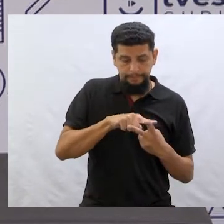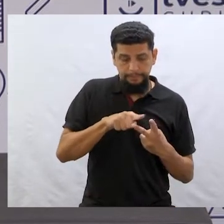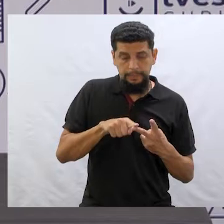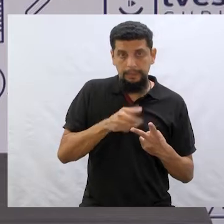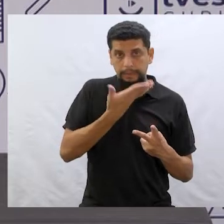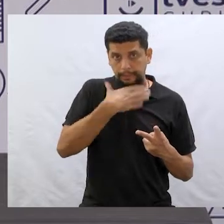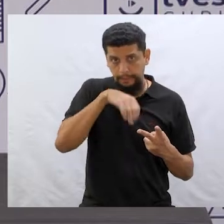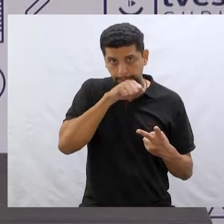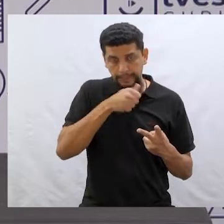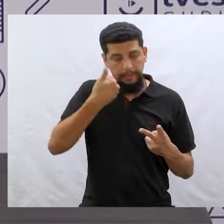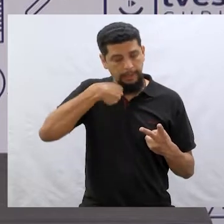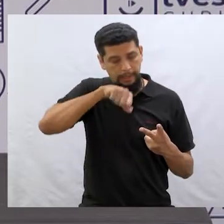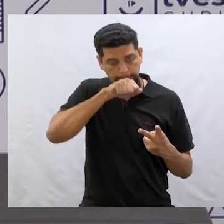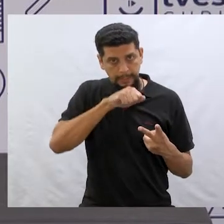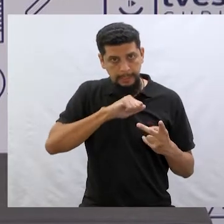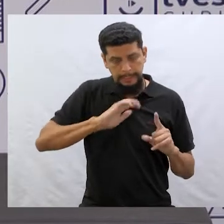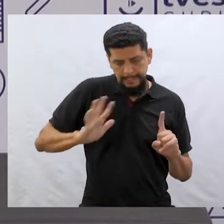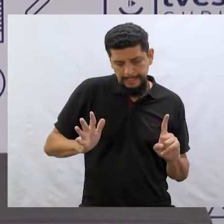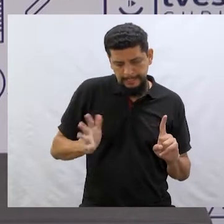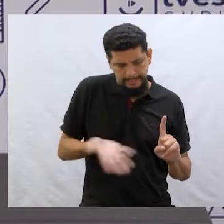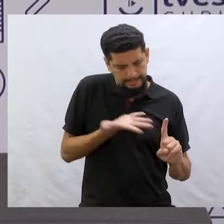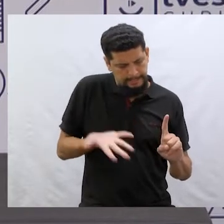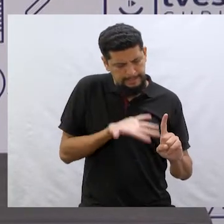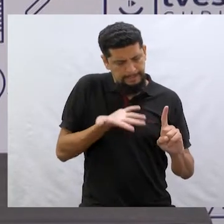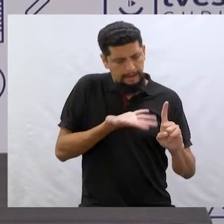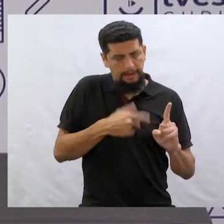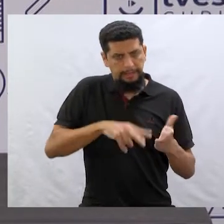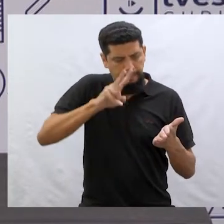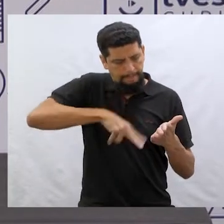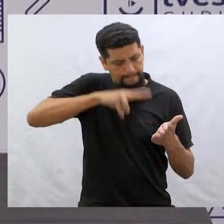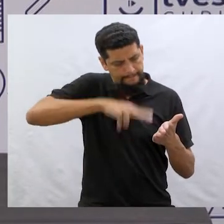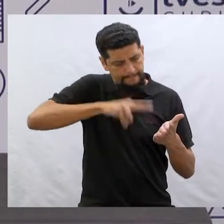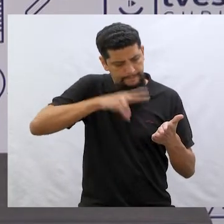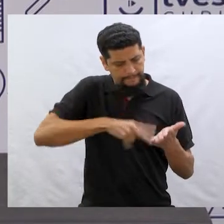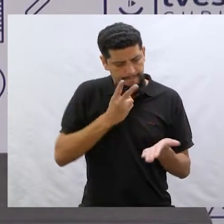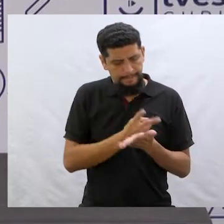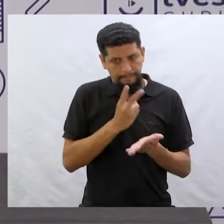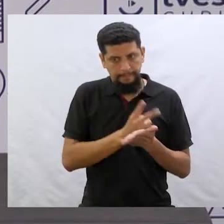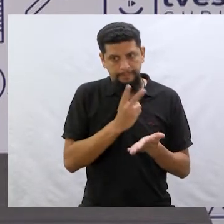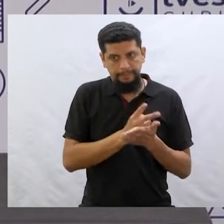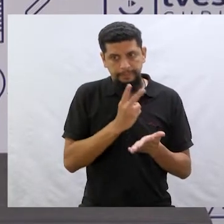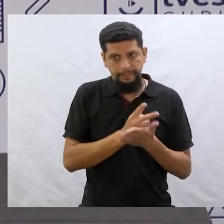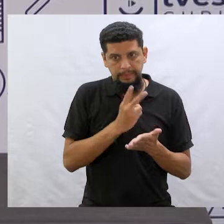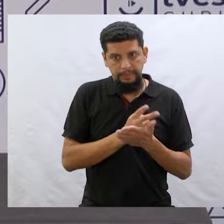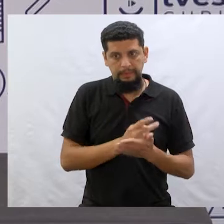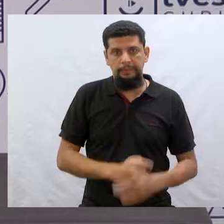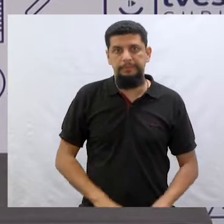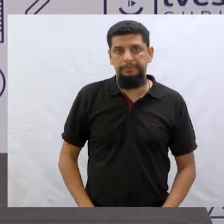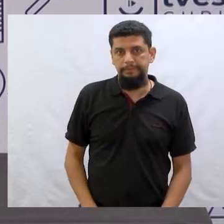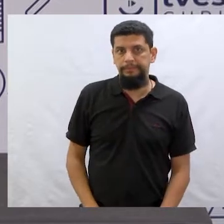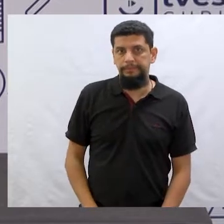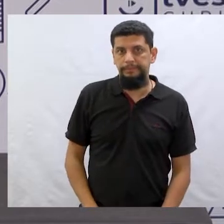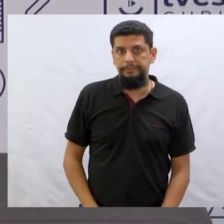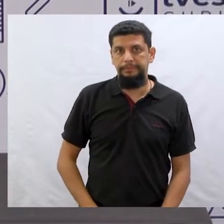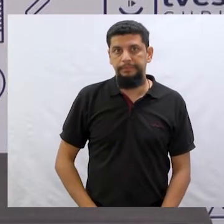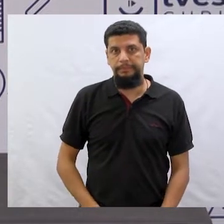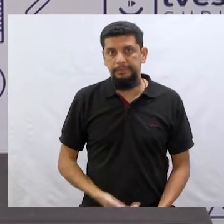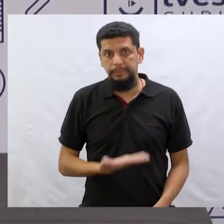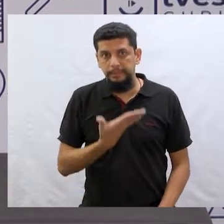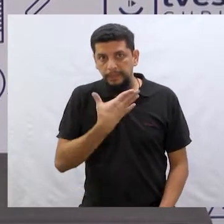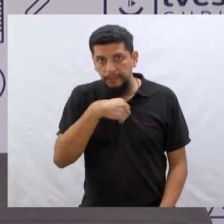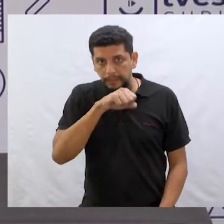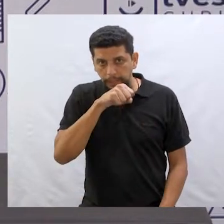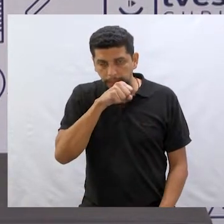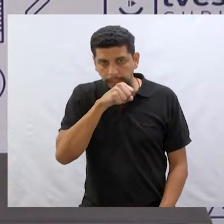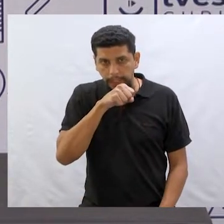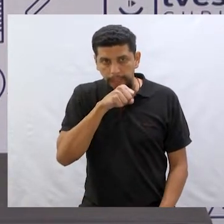incentivavam muito e liam conforme podiam para mim. Aliás, foi meu pai que me ensinou a fazer algumas contas de dividir, com as